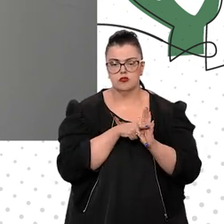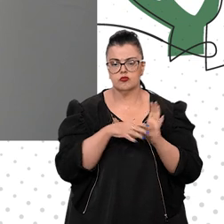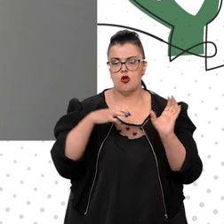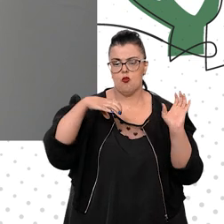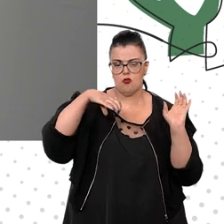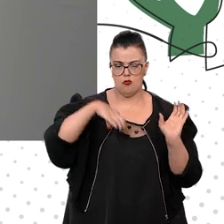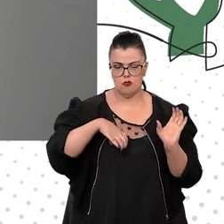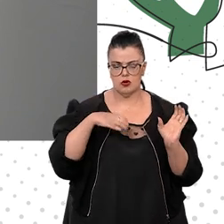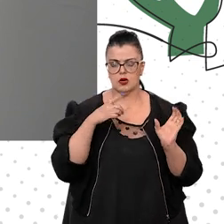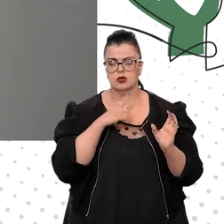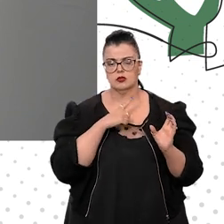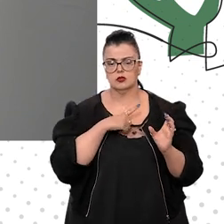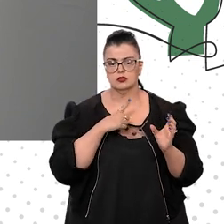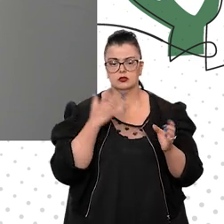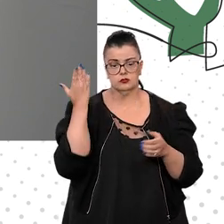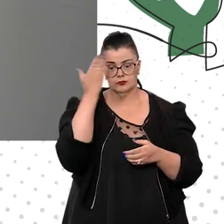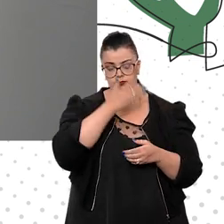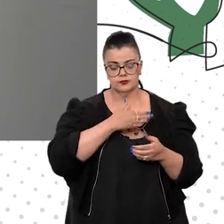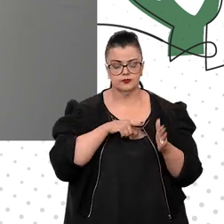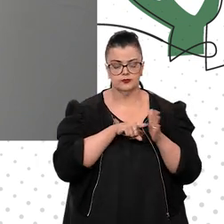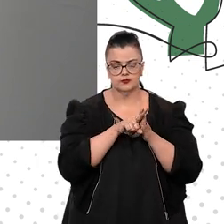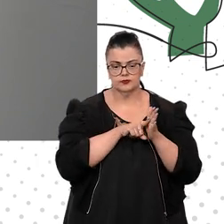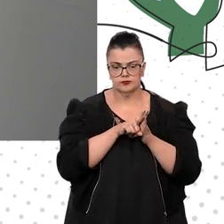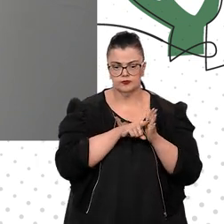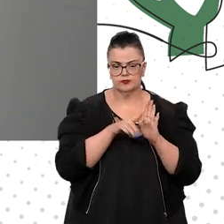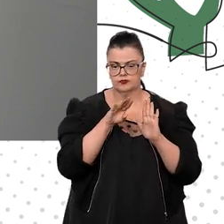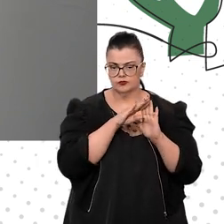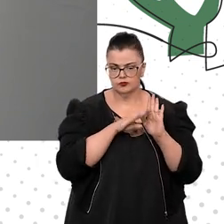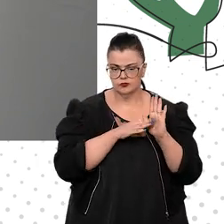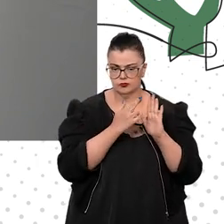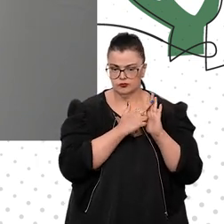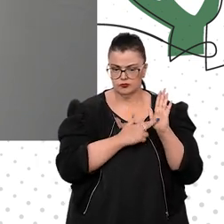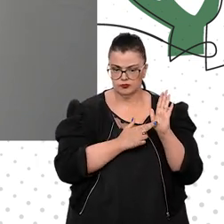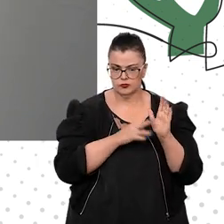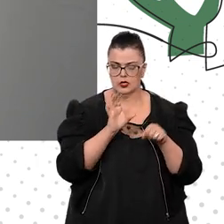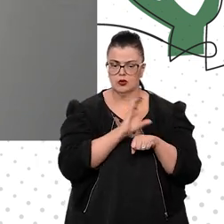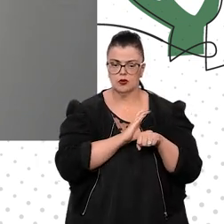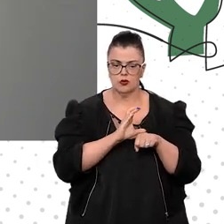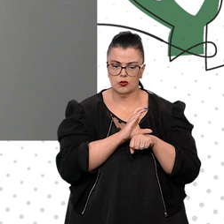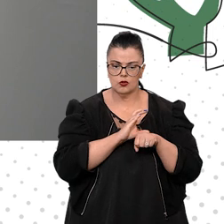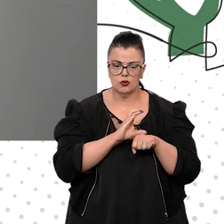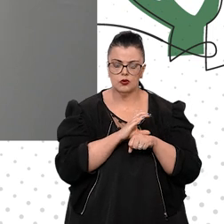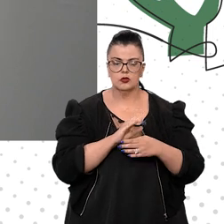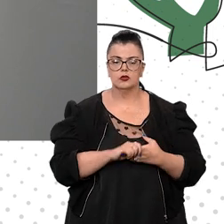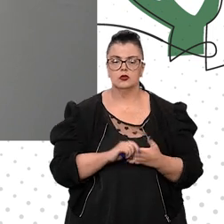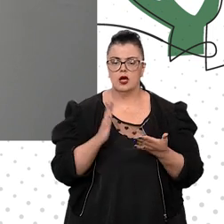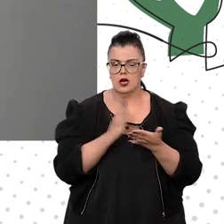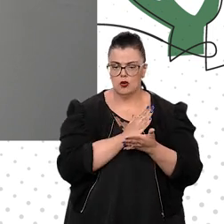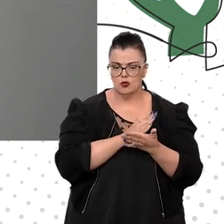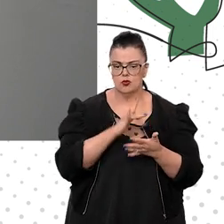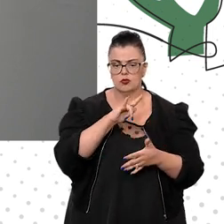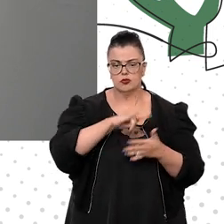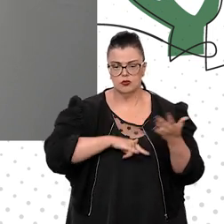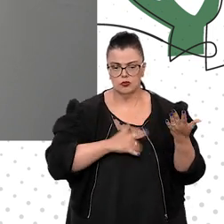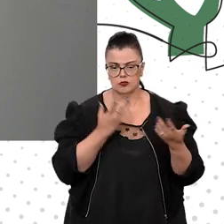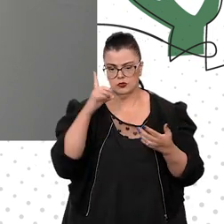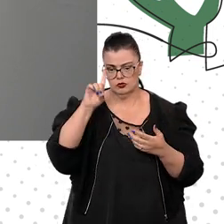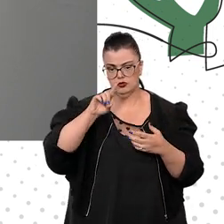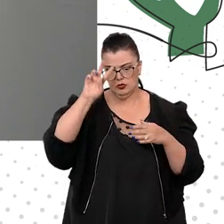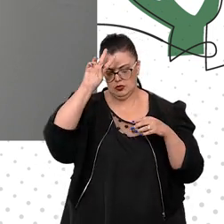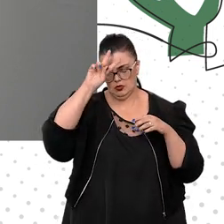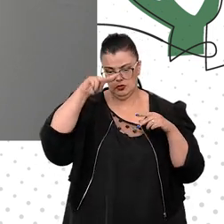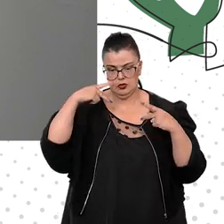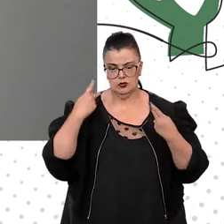qualificada, conferir o status de norma constitucional a alguns documentos de direitos humanos. E o primeiro